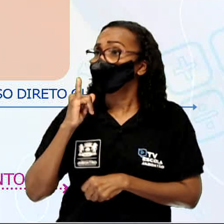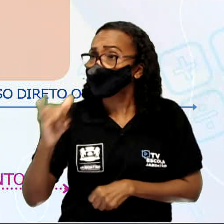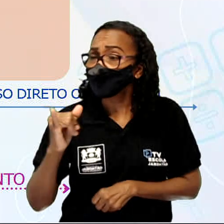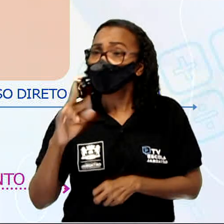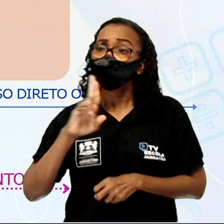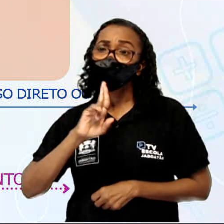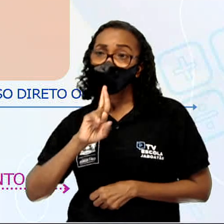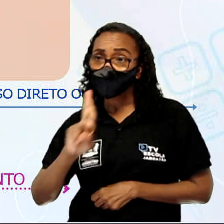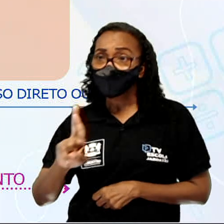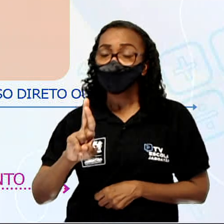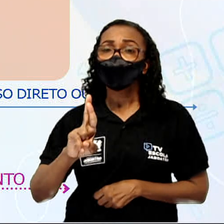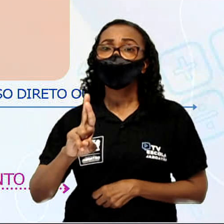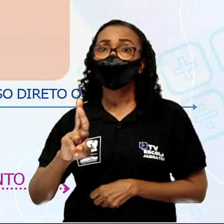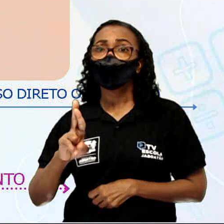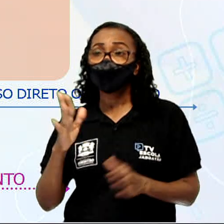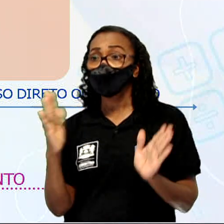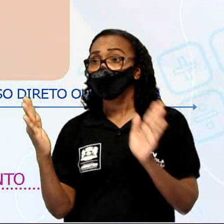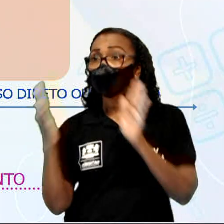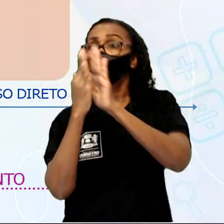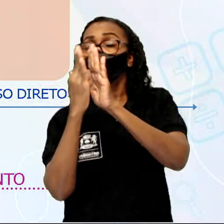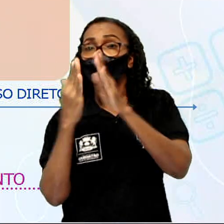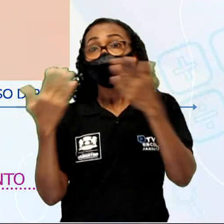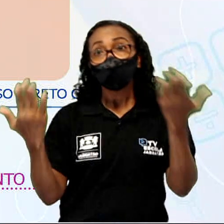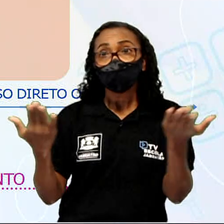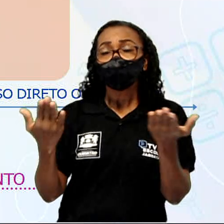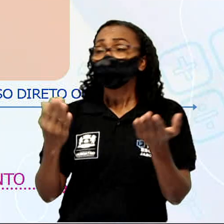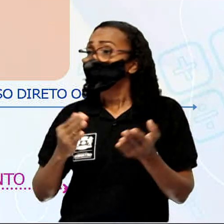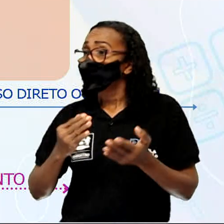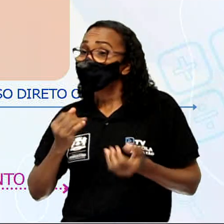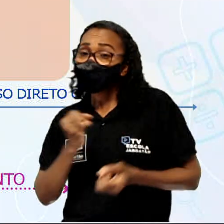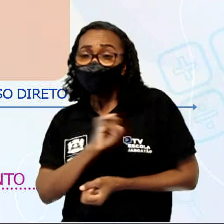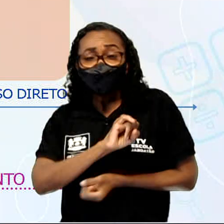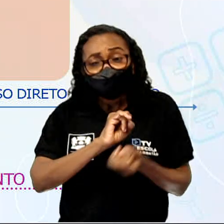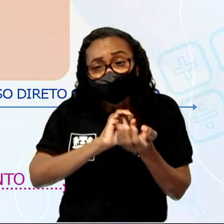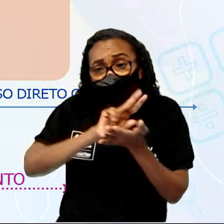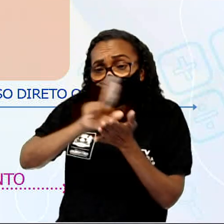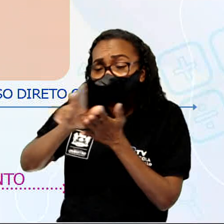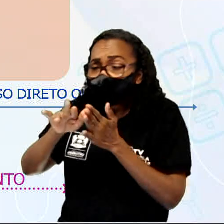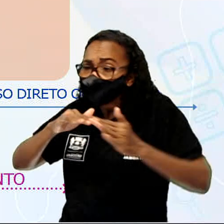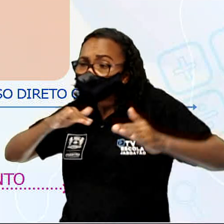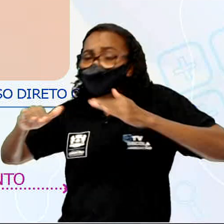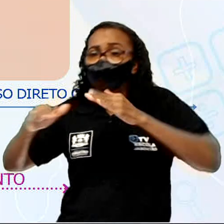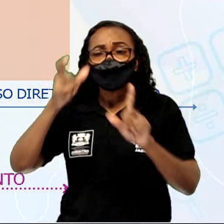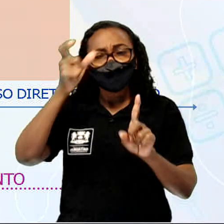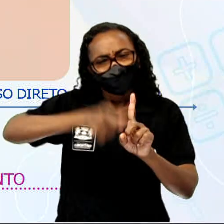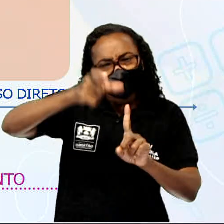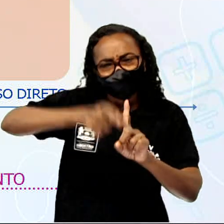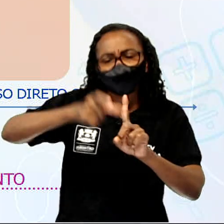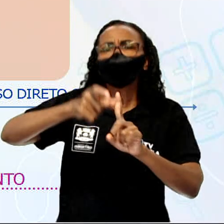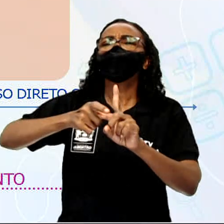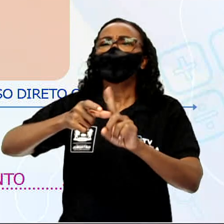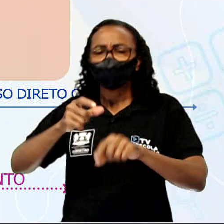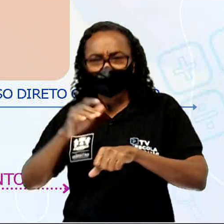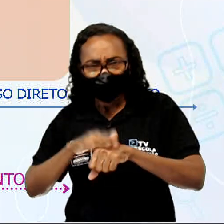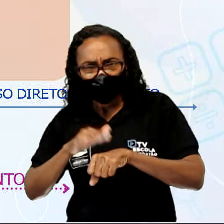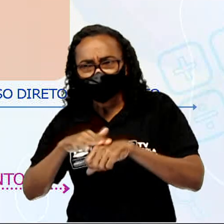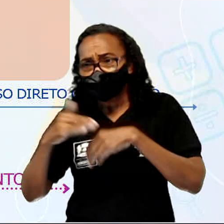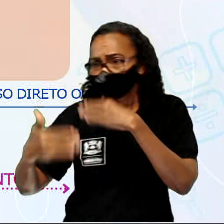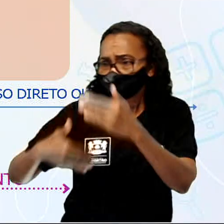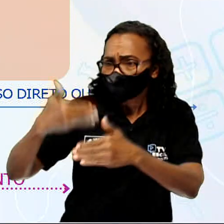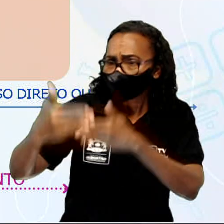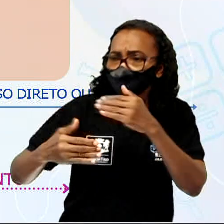respondeu e todas as ações que esses personagens vão fazendo no desenrolar da narrativa.